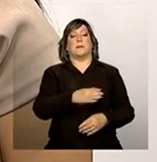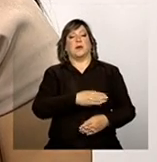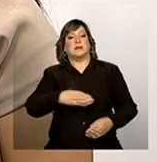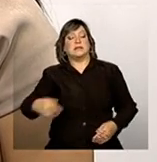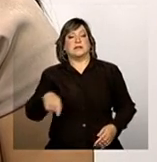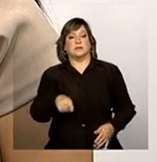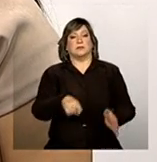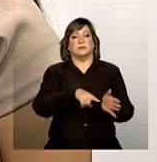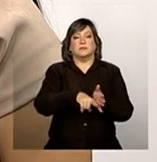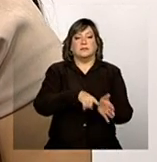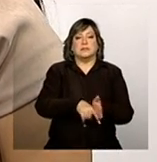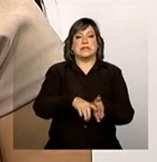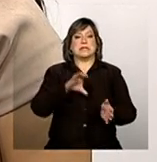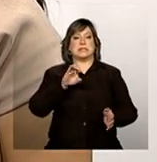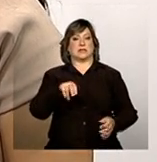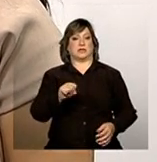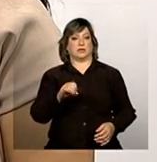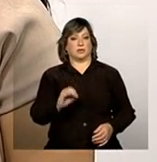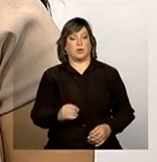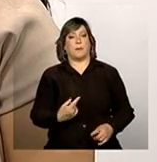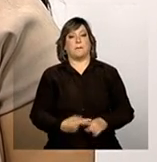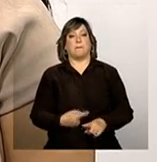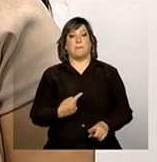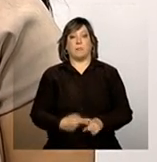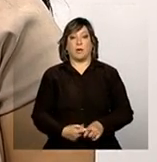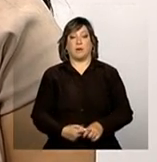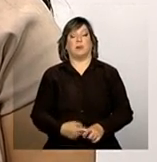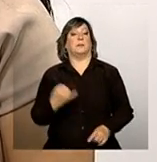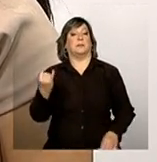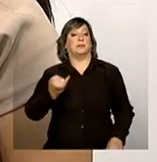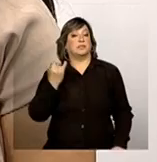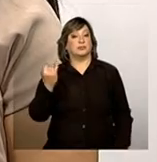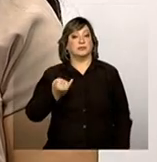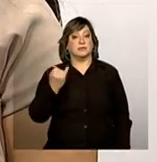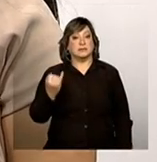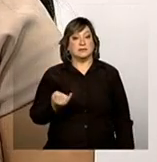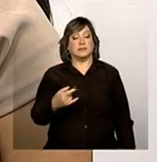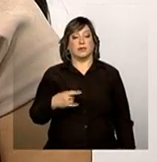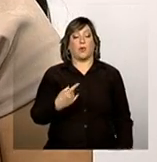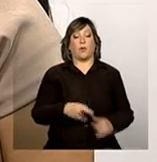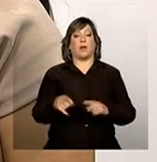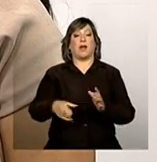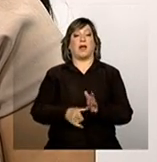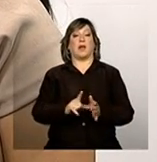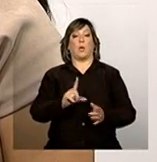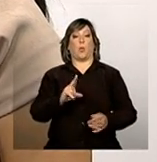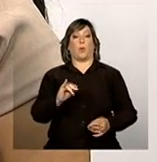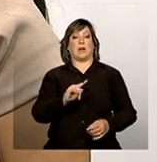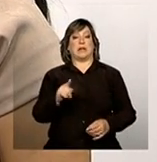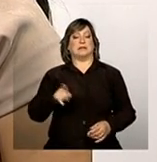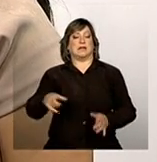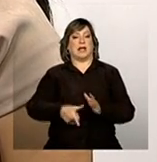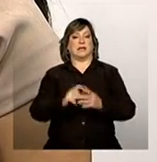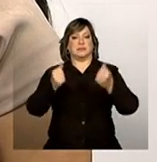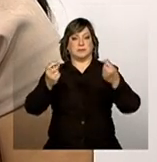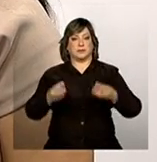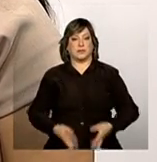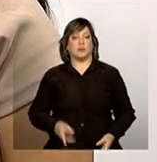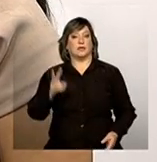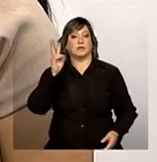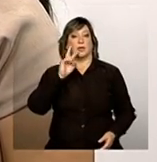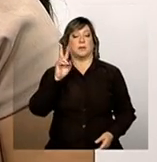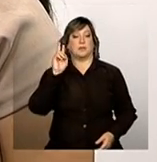Então, é muito importante que... O que o Luiz Otávio estava falando no primeiro bloco sobre o papel da